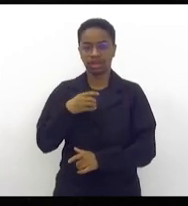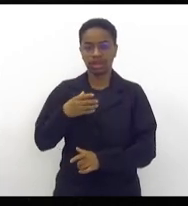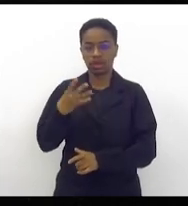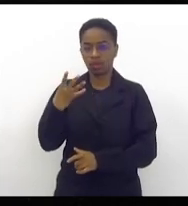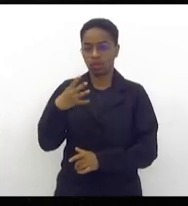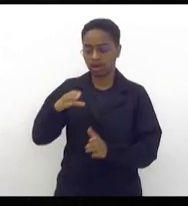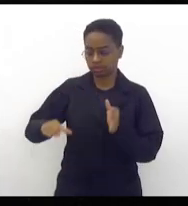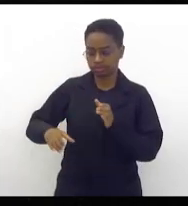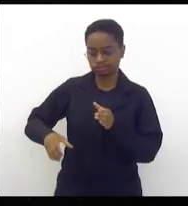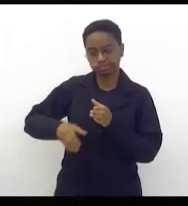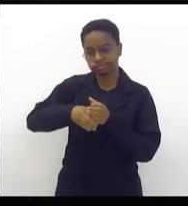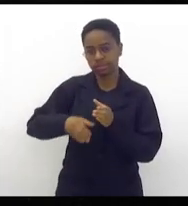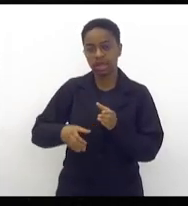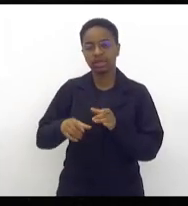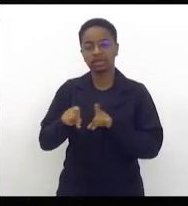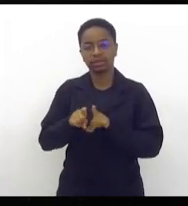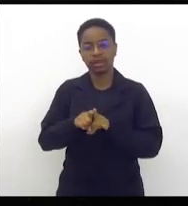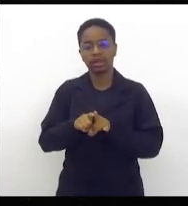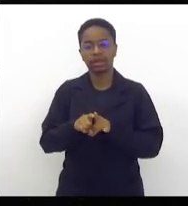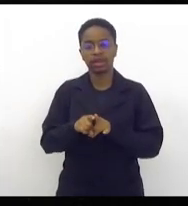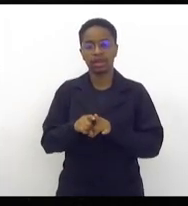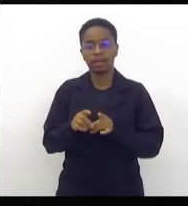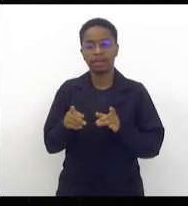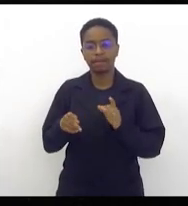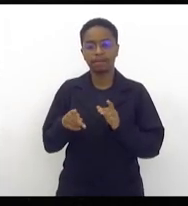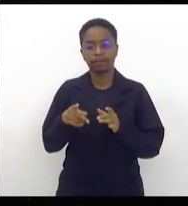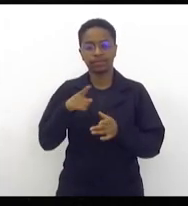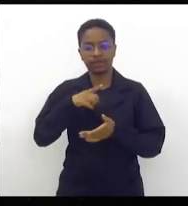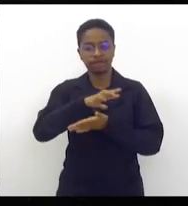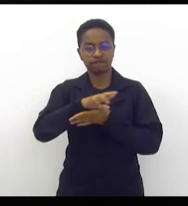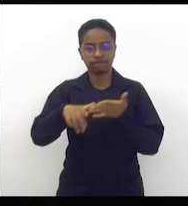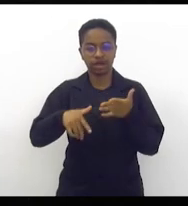munições, carregador de pistola, dois radios